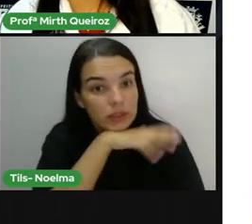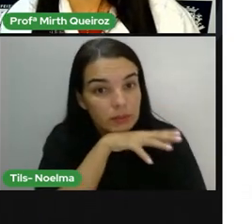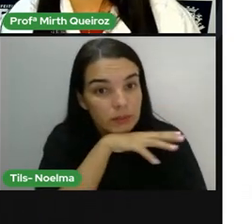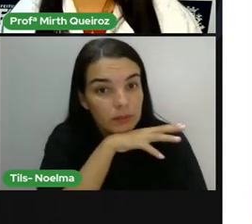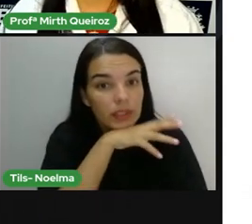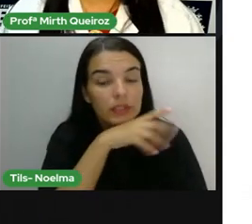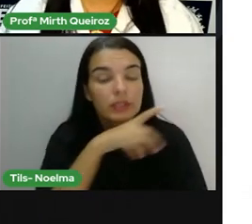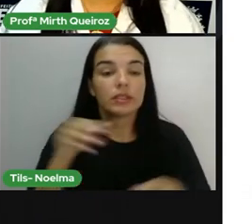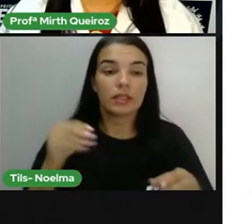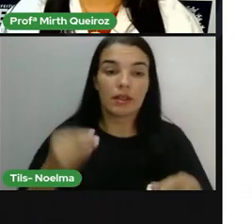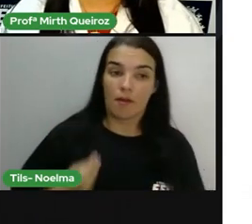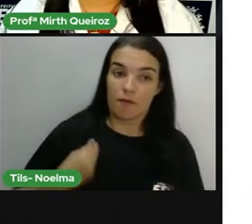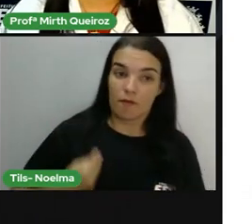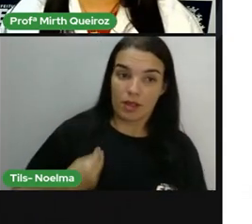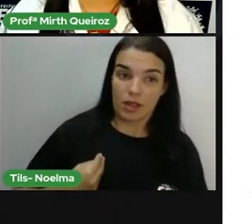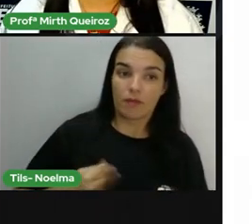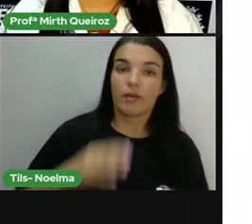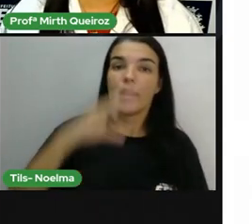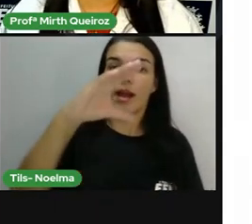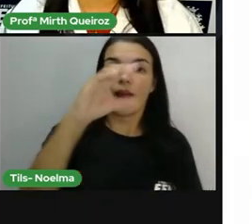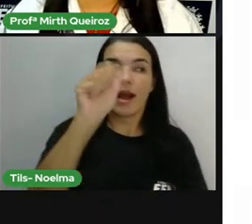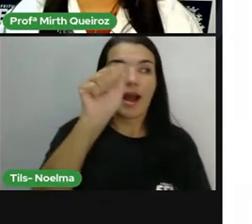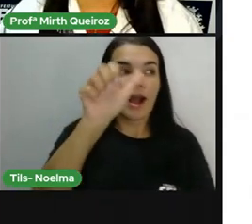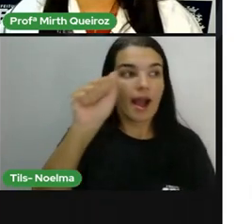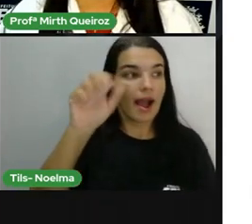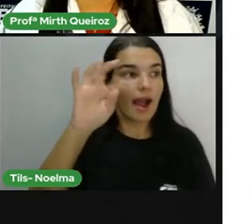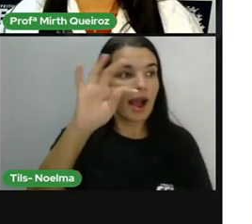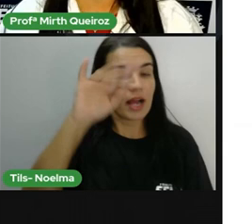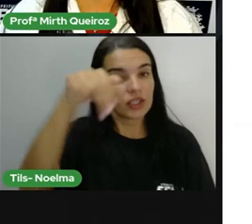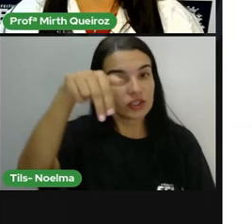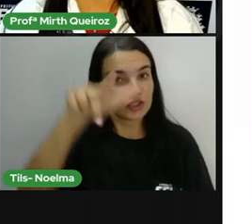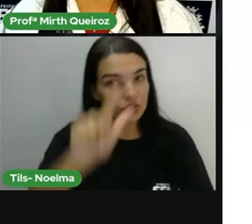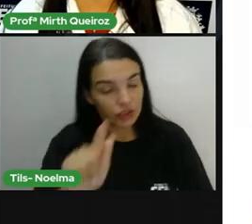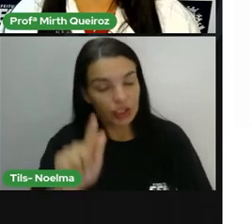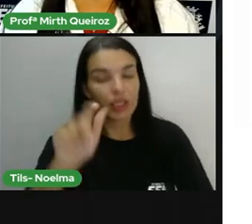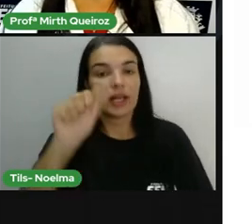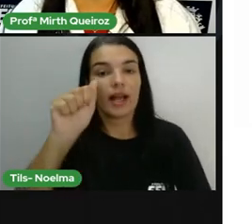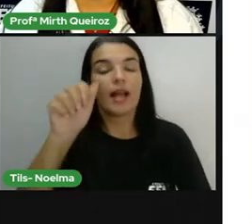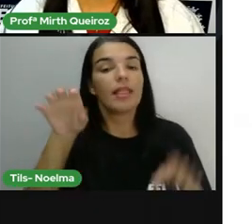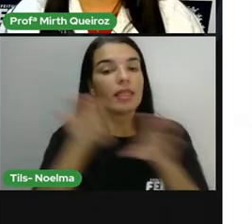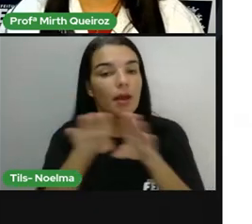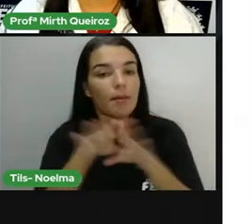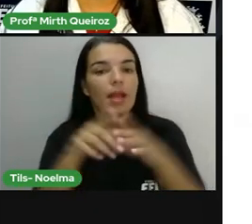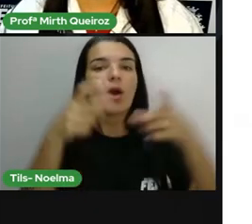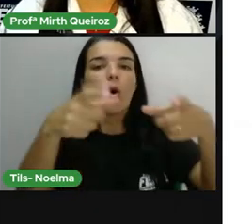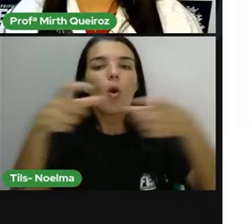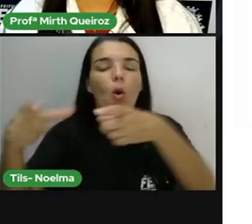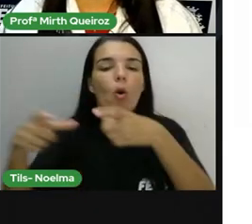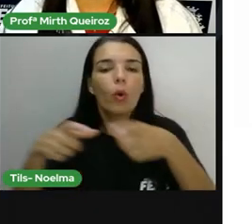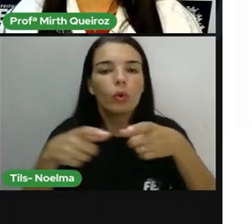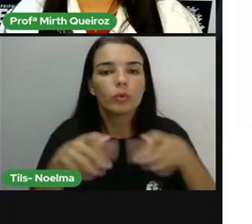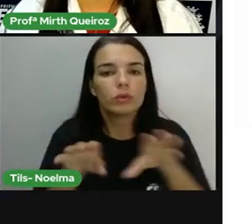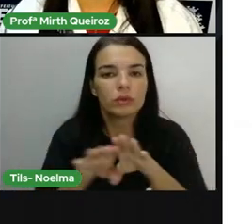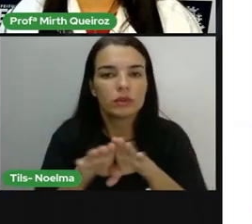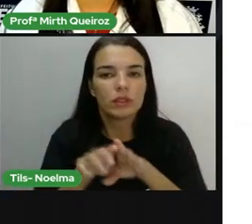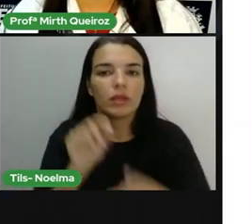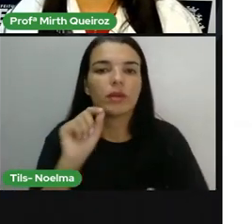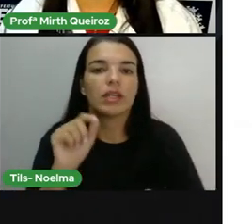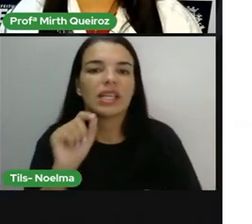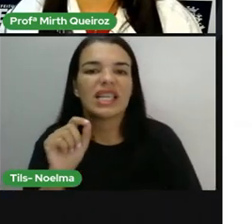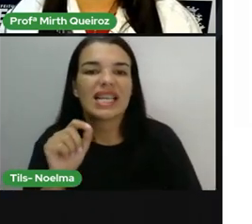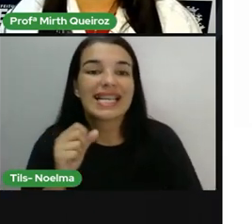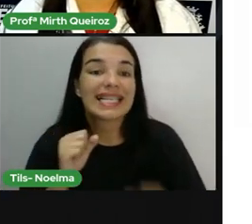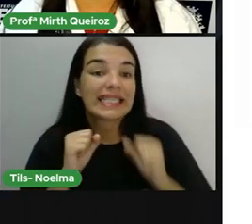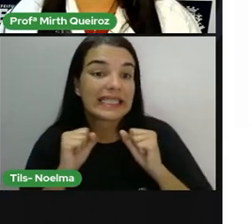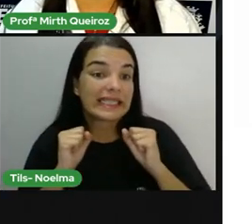também. O animal da família Felidae, ou seja, faz parte dos caninos, né? Pode ter até